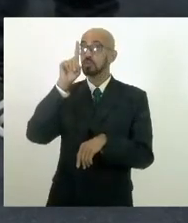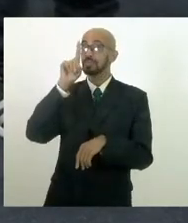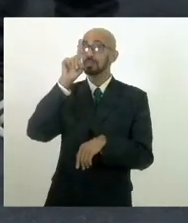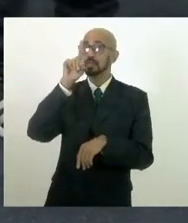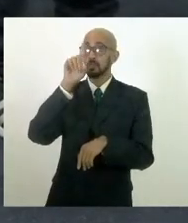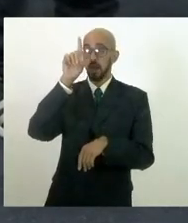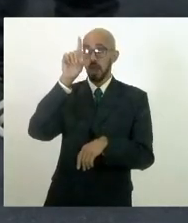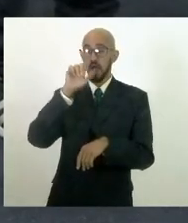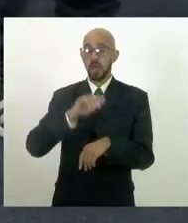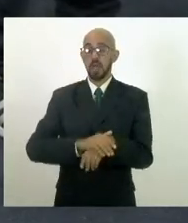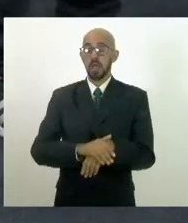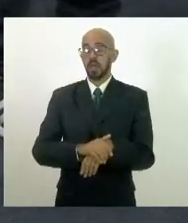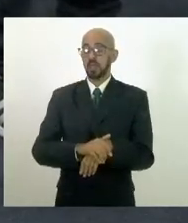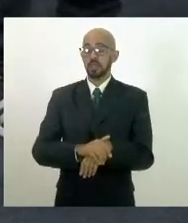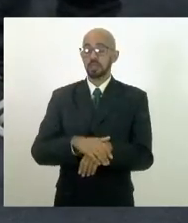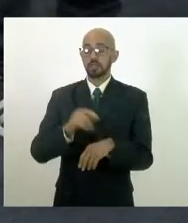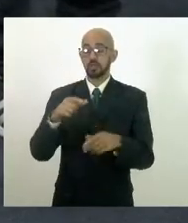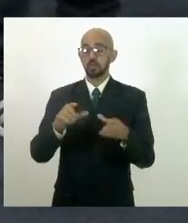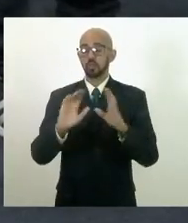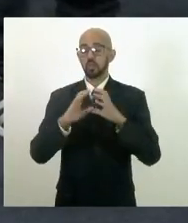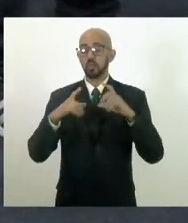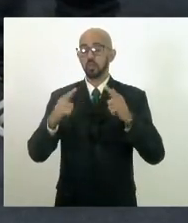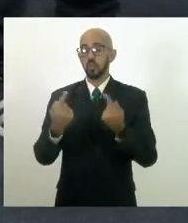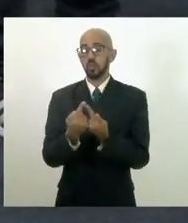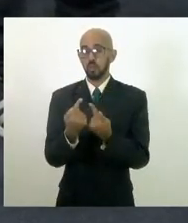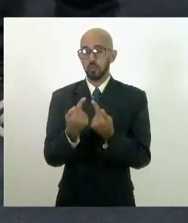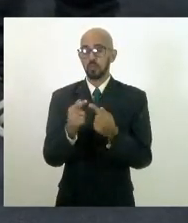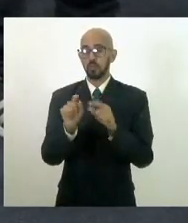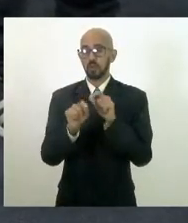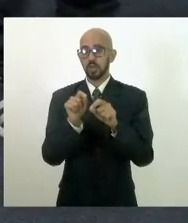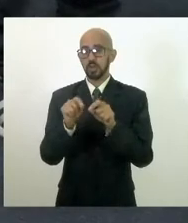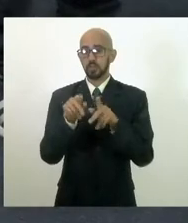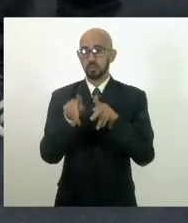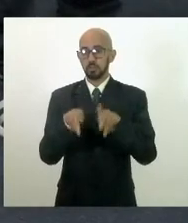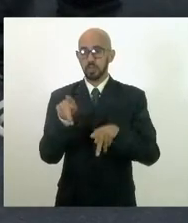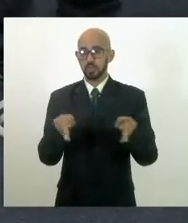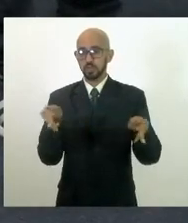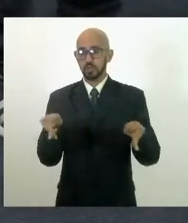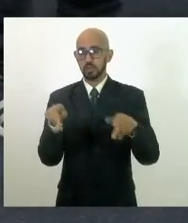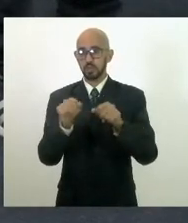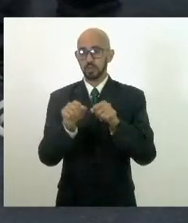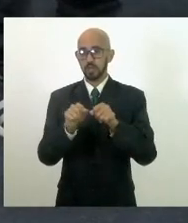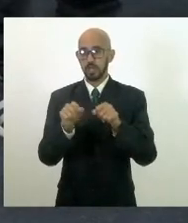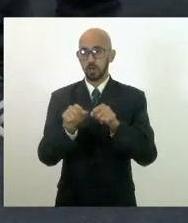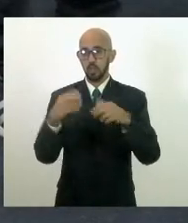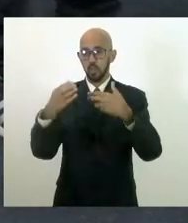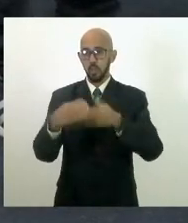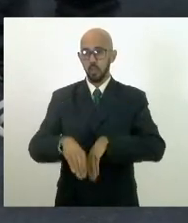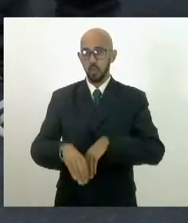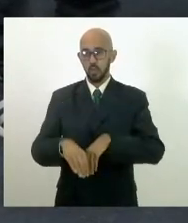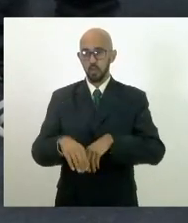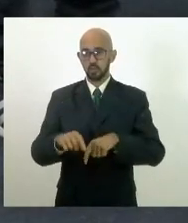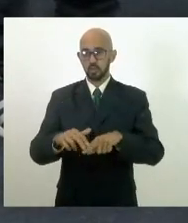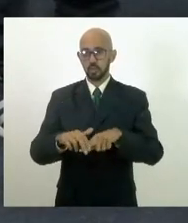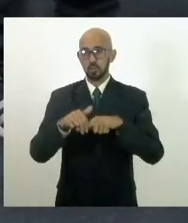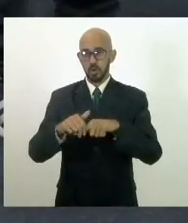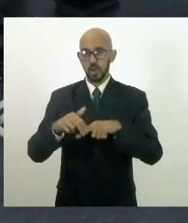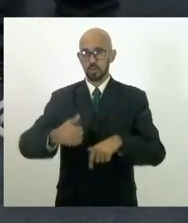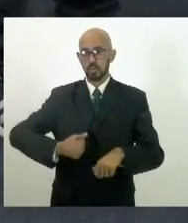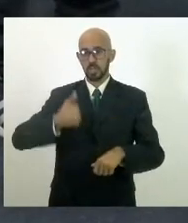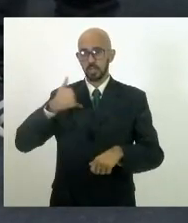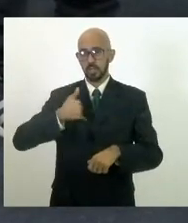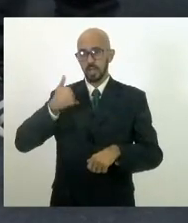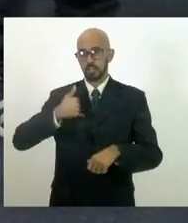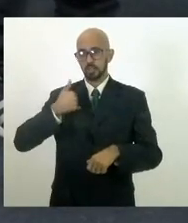eles fazem parte daquele grupo de pessoas que fizeram concurso e depois, pela idade, não